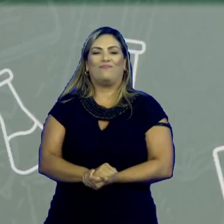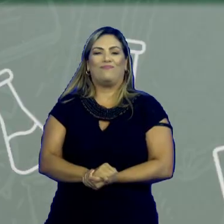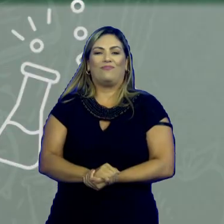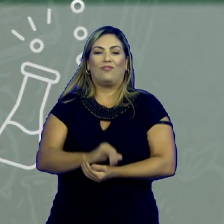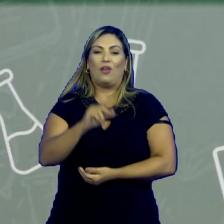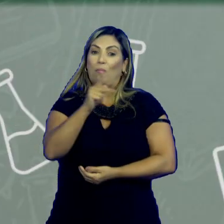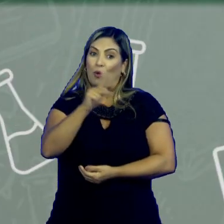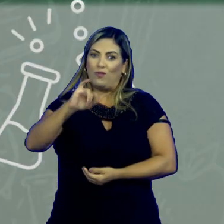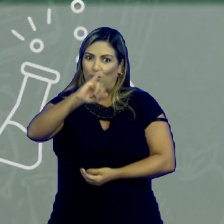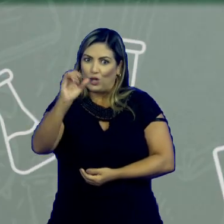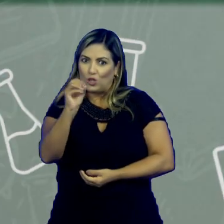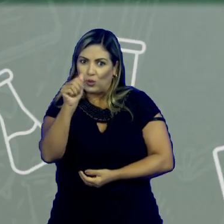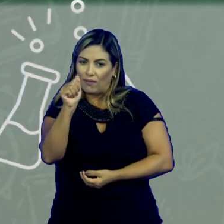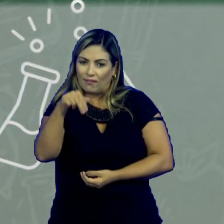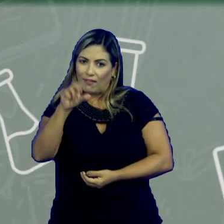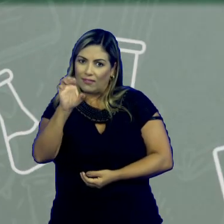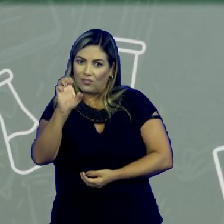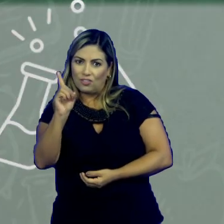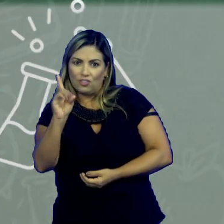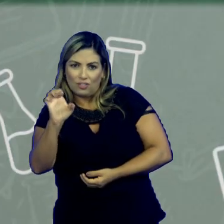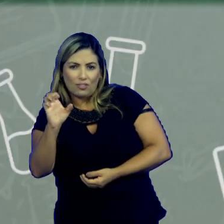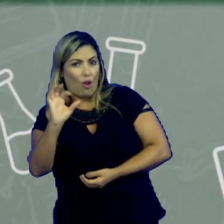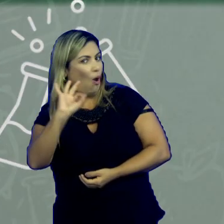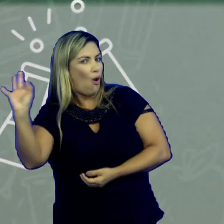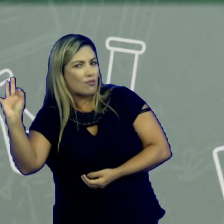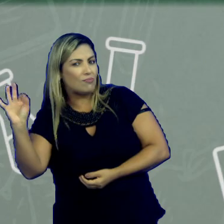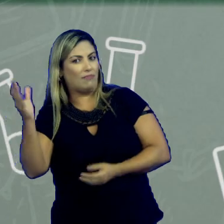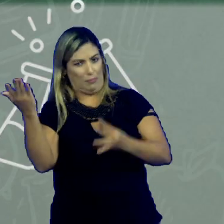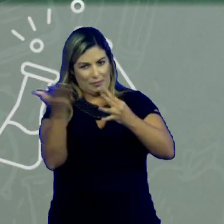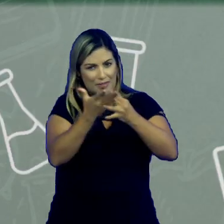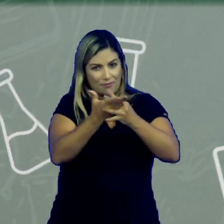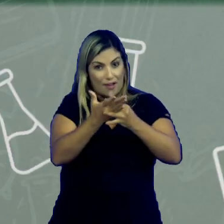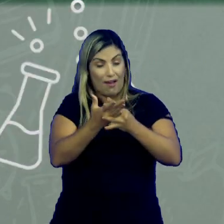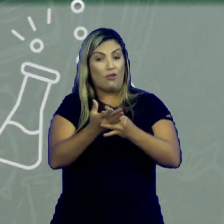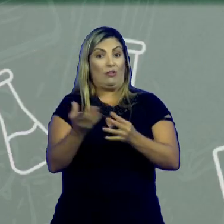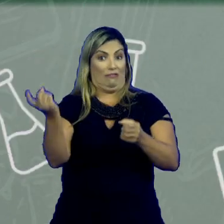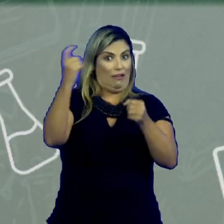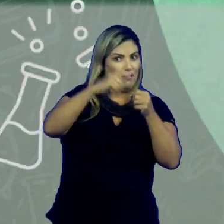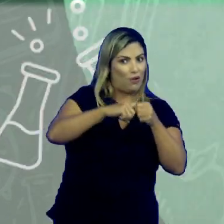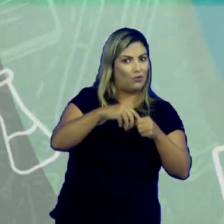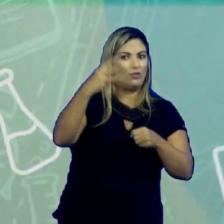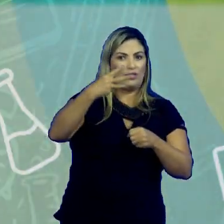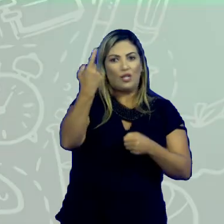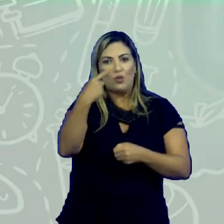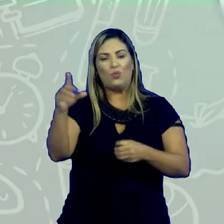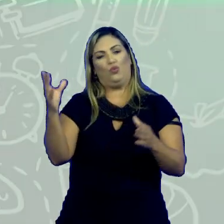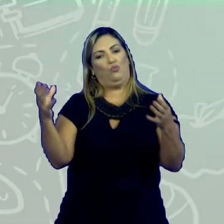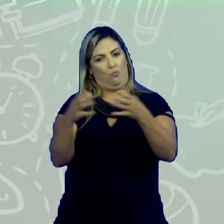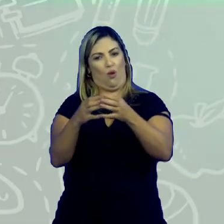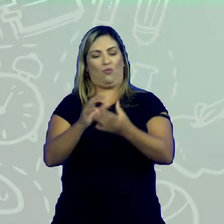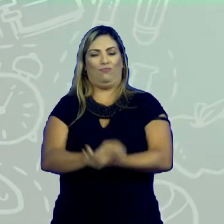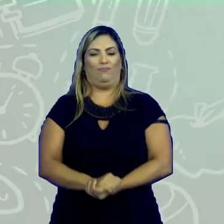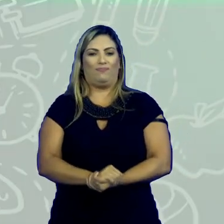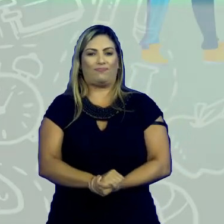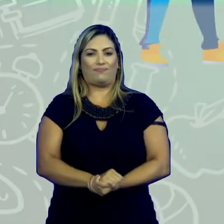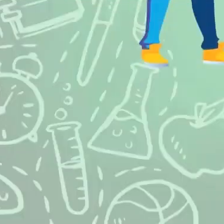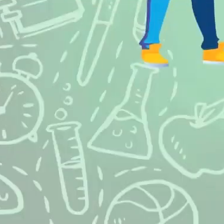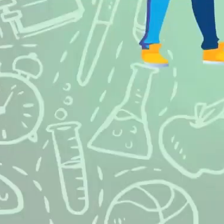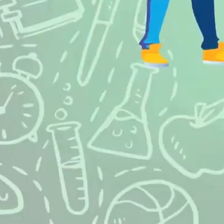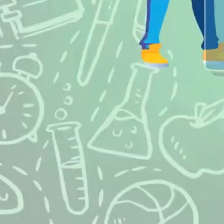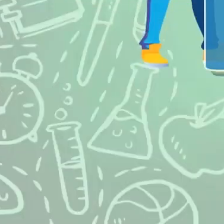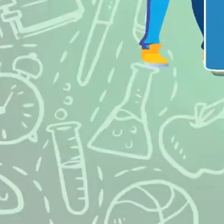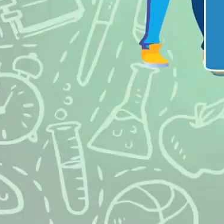Professora Joanedi sempre arrasa, não é mesmo? Vamos para o intervalo e na volta tem o terceiro e último bloco. E aí